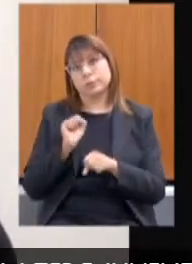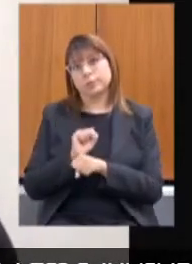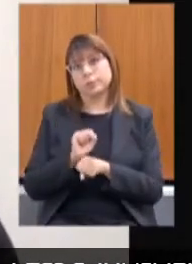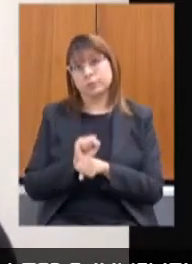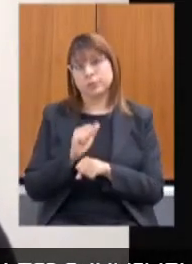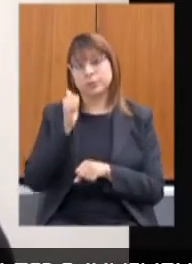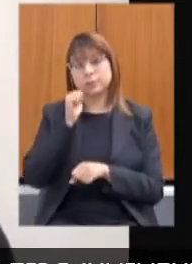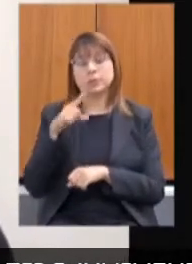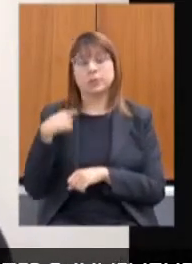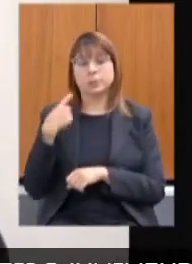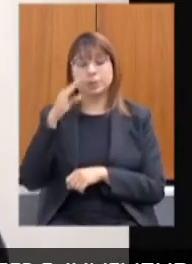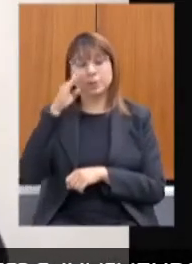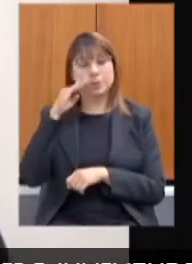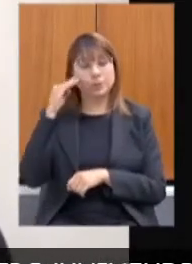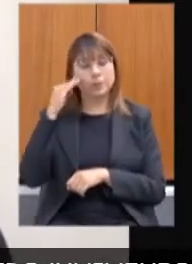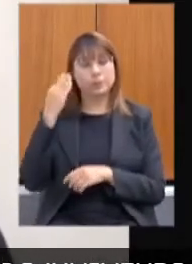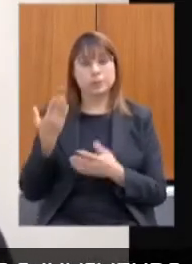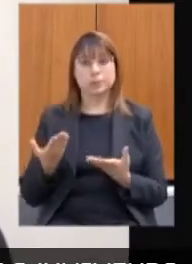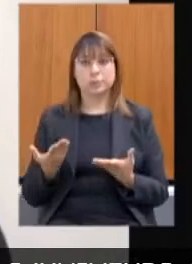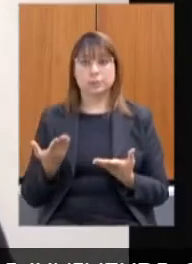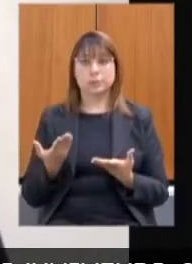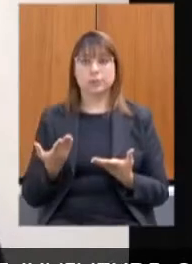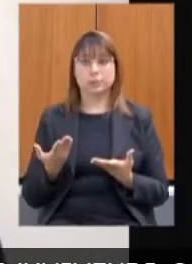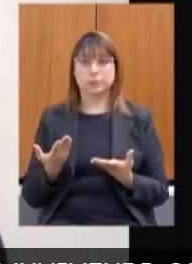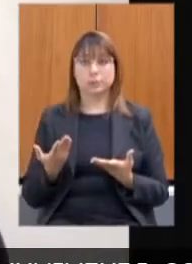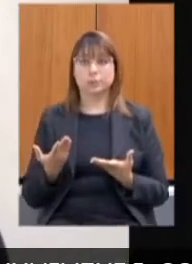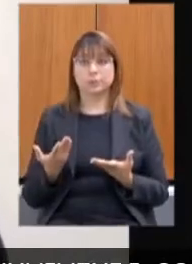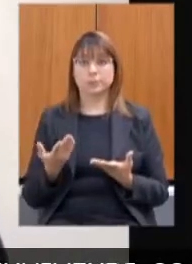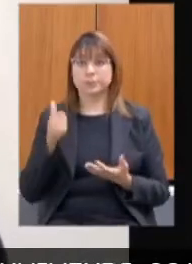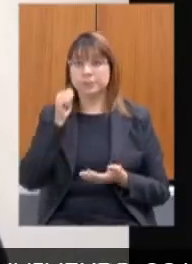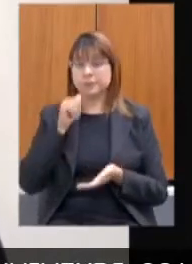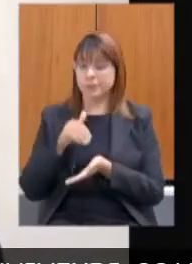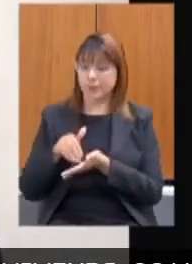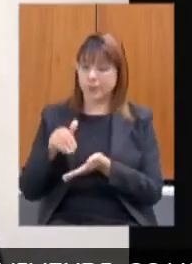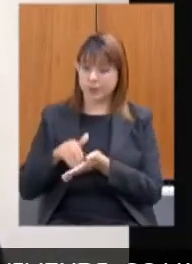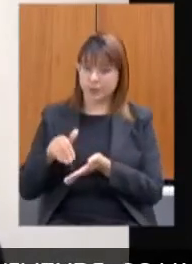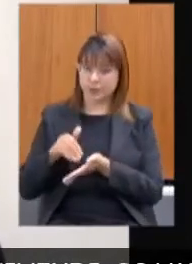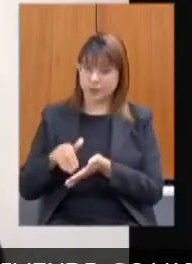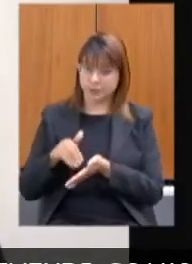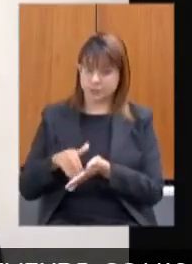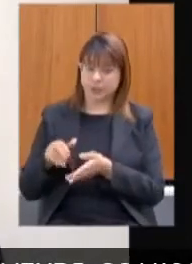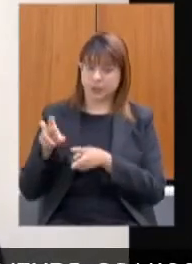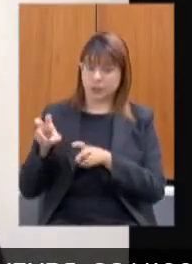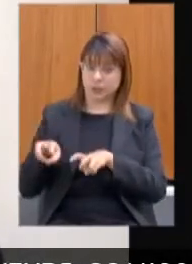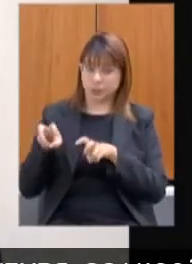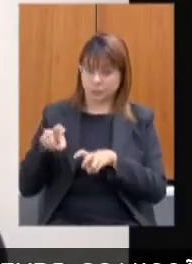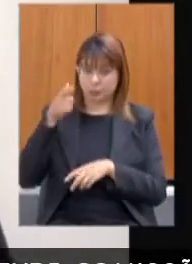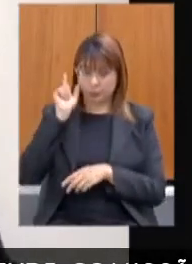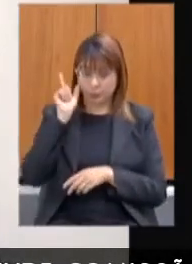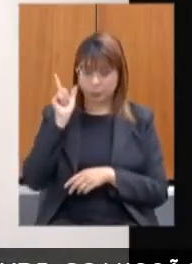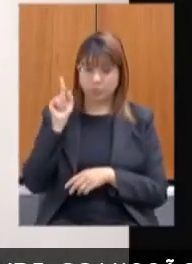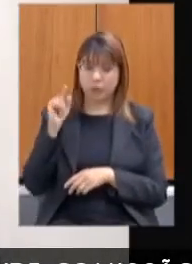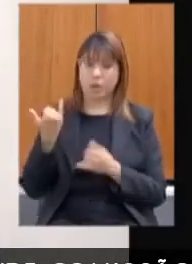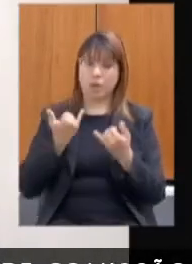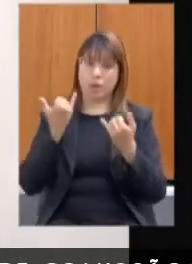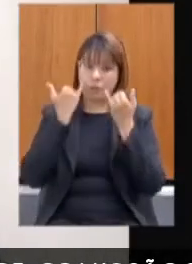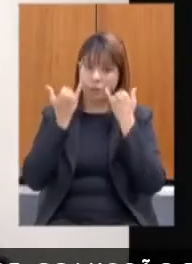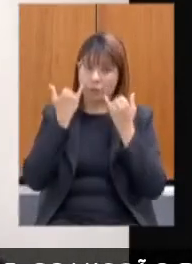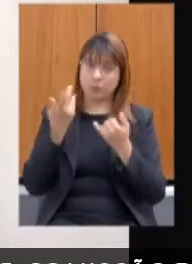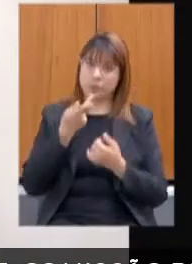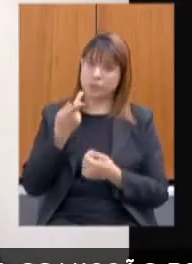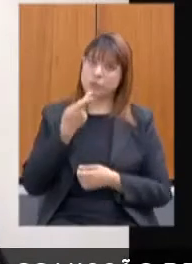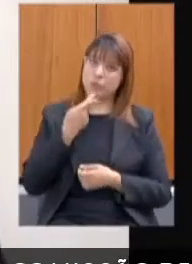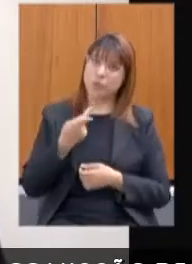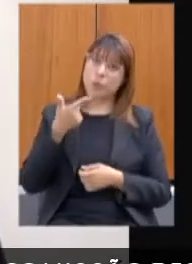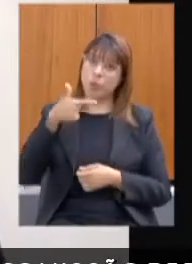deputada Beatriz, eu não, ontem com a secretária de Agricultura a informação que ela me deu foi outra,